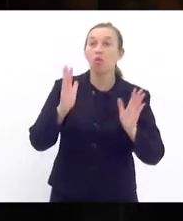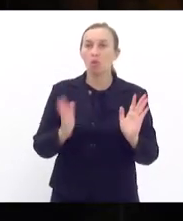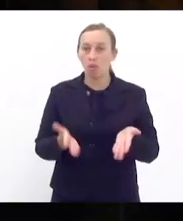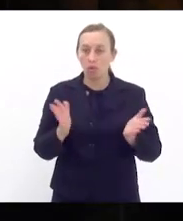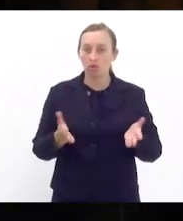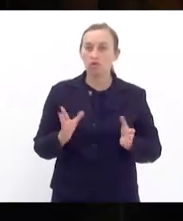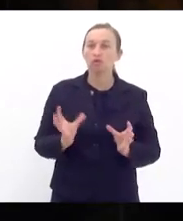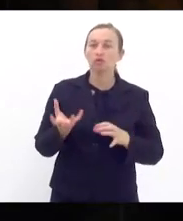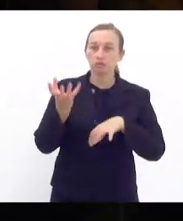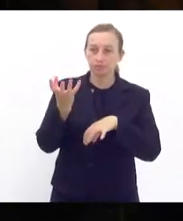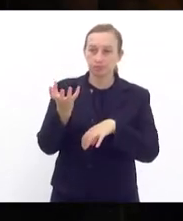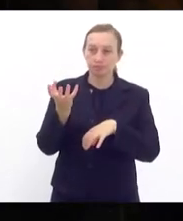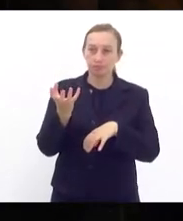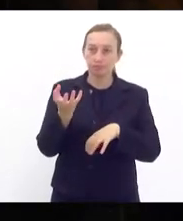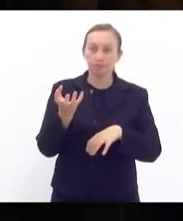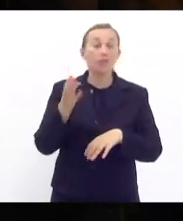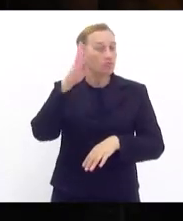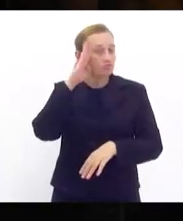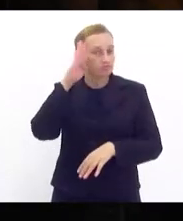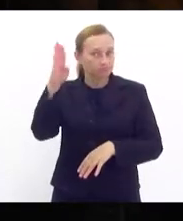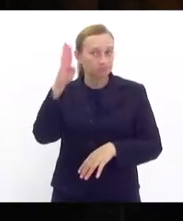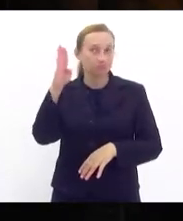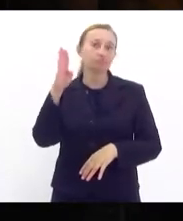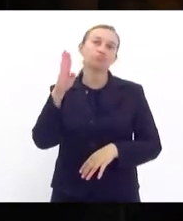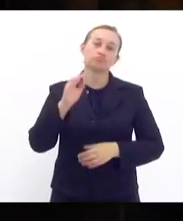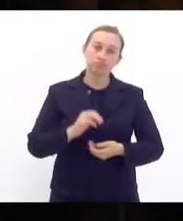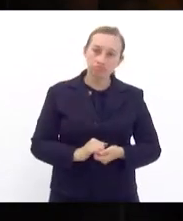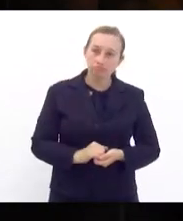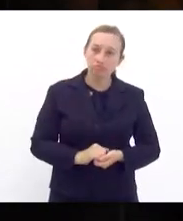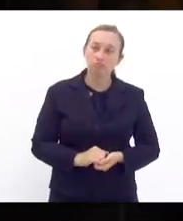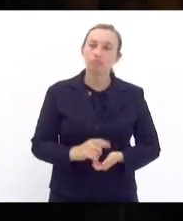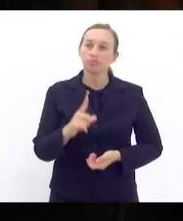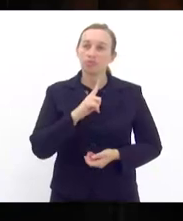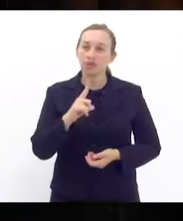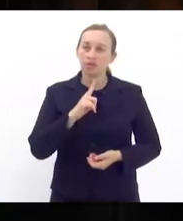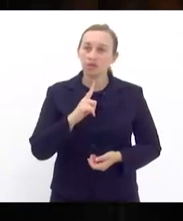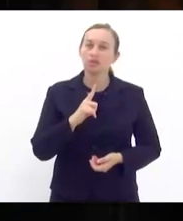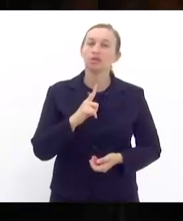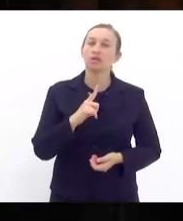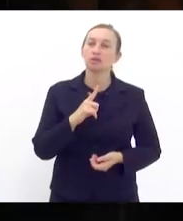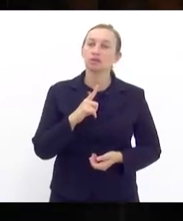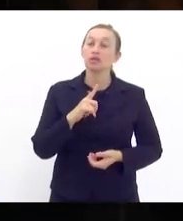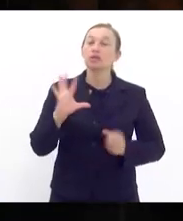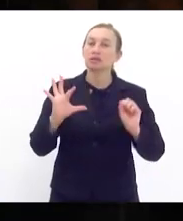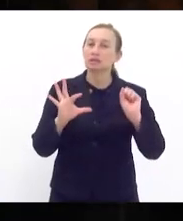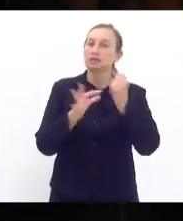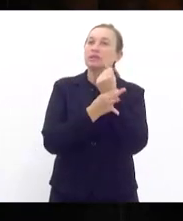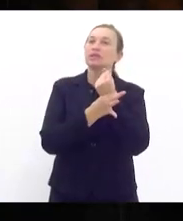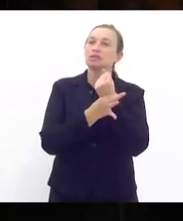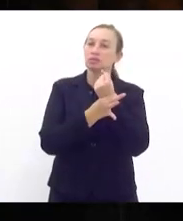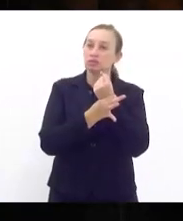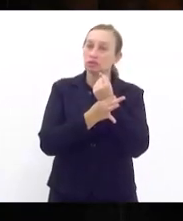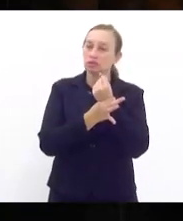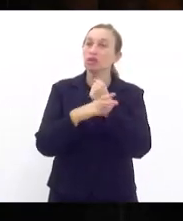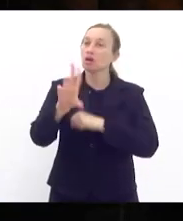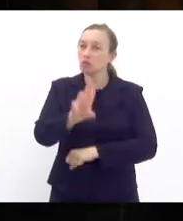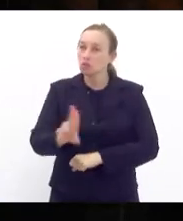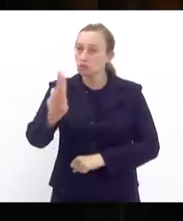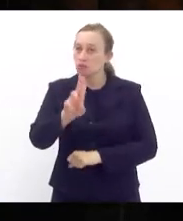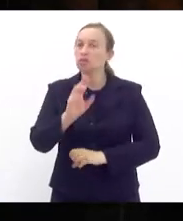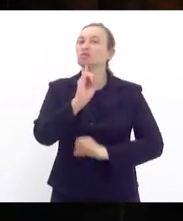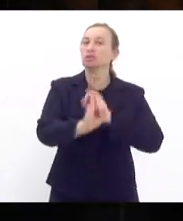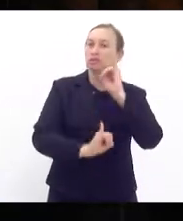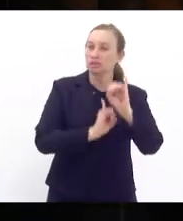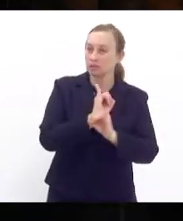no congresso nacional é fundamental para que a gente tenha o mínimo de segurança ao utilizarmos as